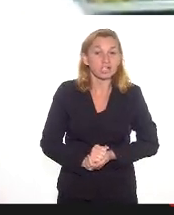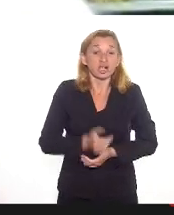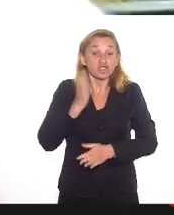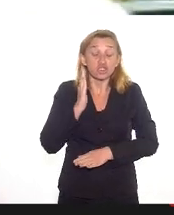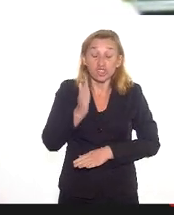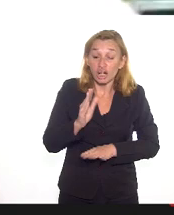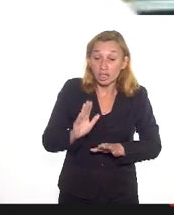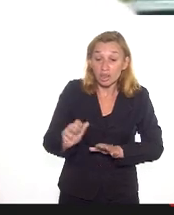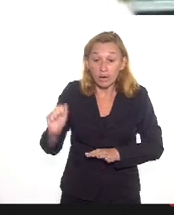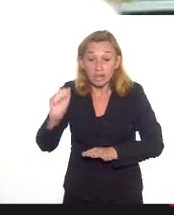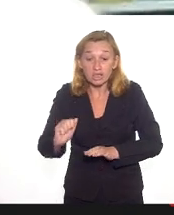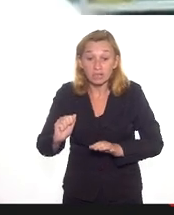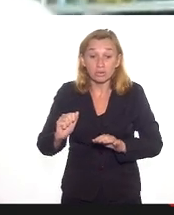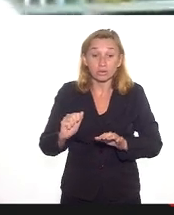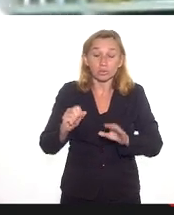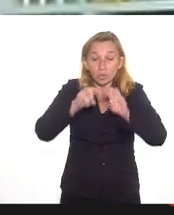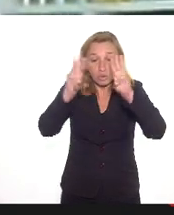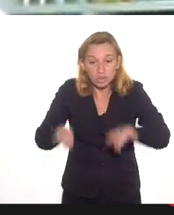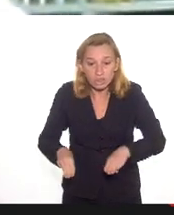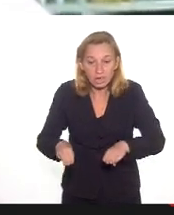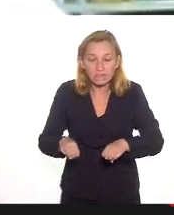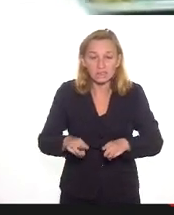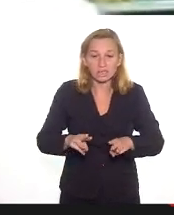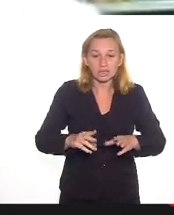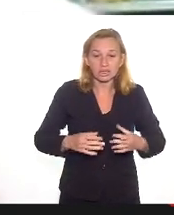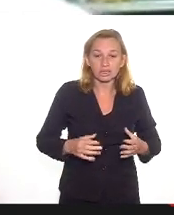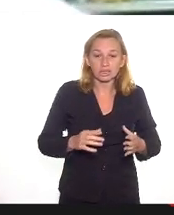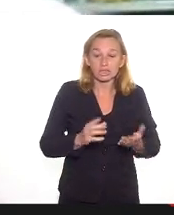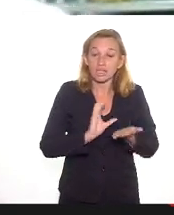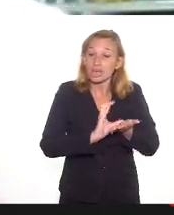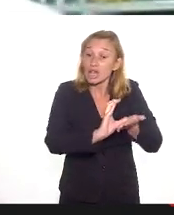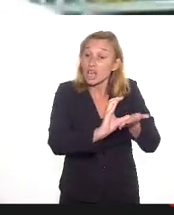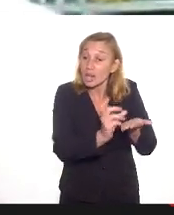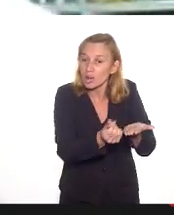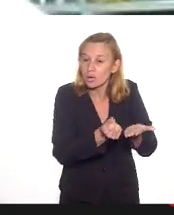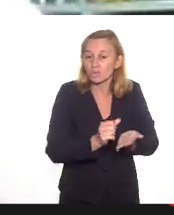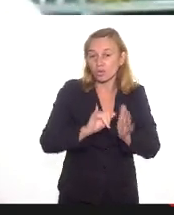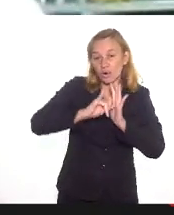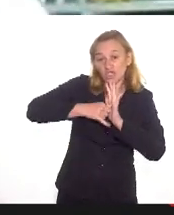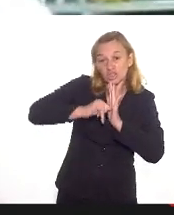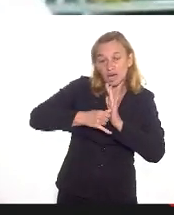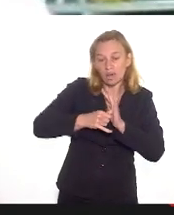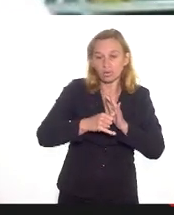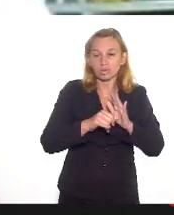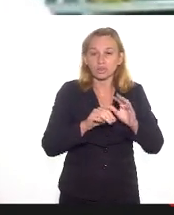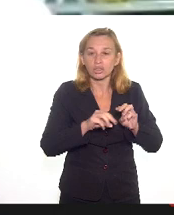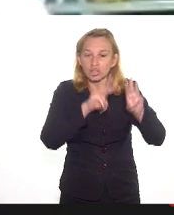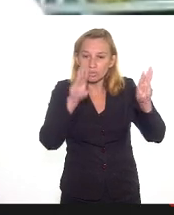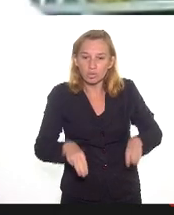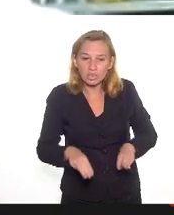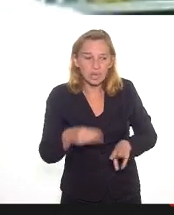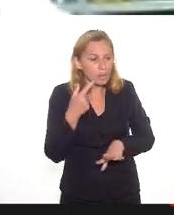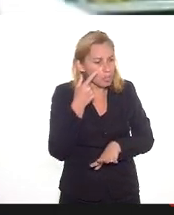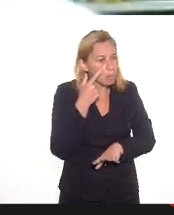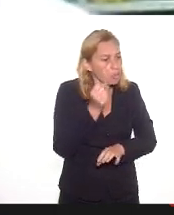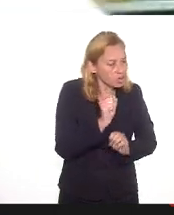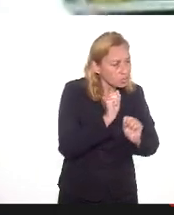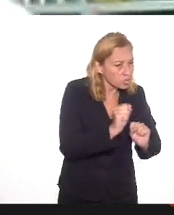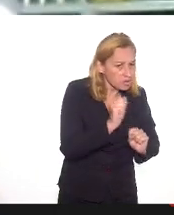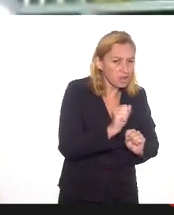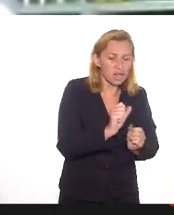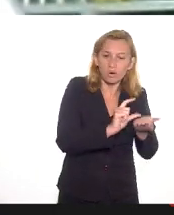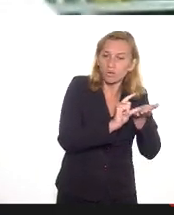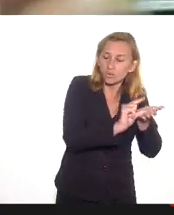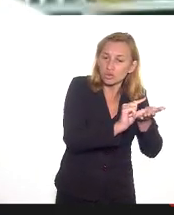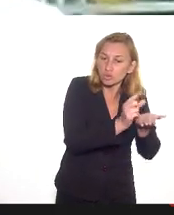direto às ações dos museus com maior disponibilidade de recursos. Os editais de museus a gente pode pegar são sempre os editais com menos dinheiro,